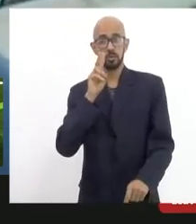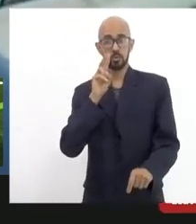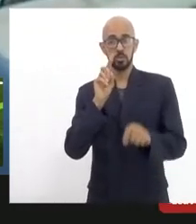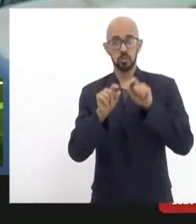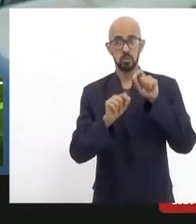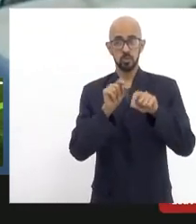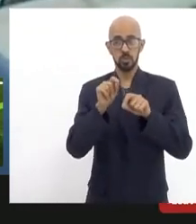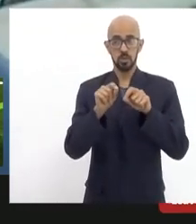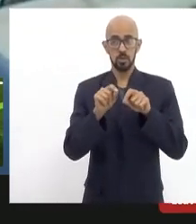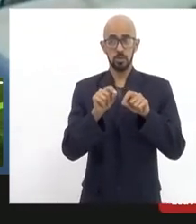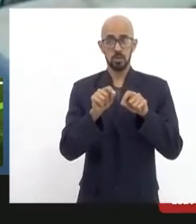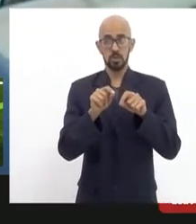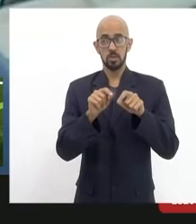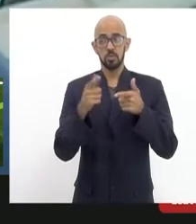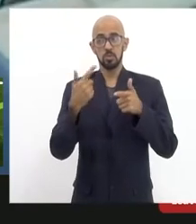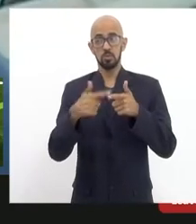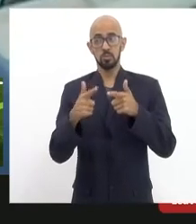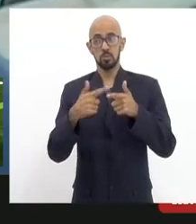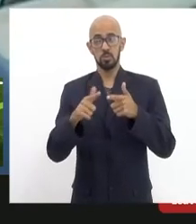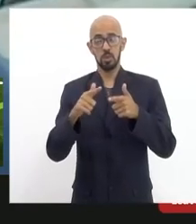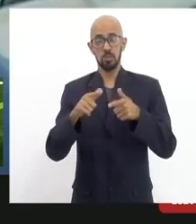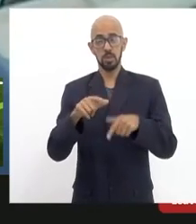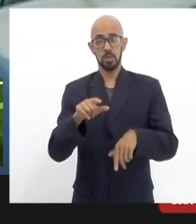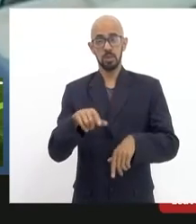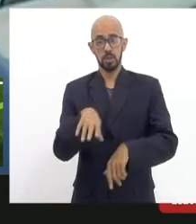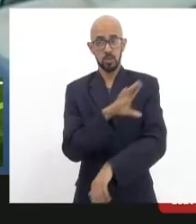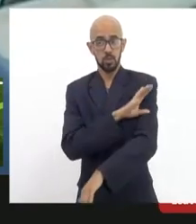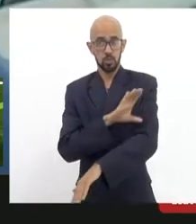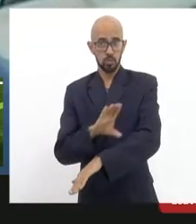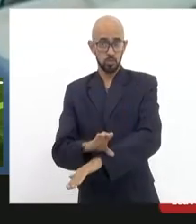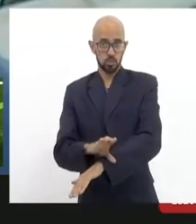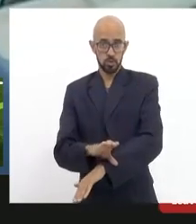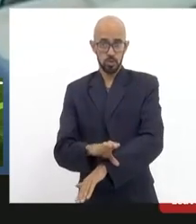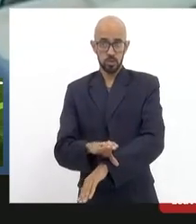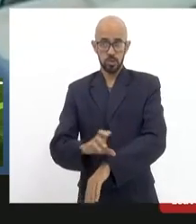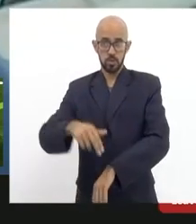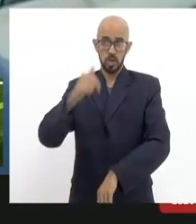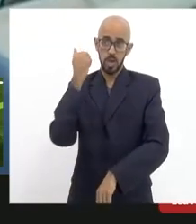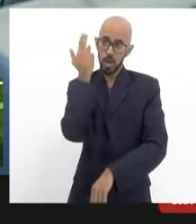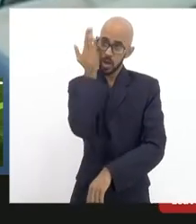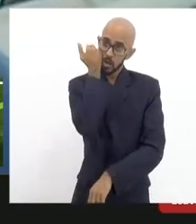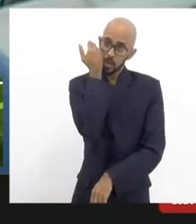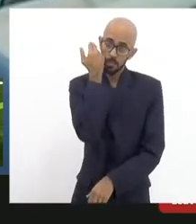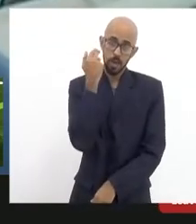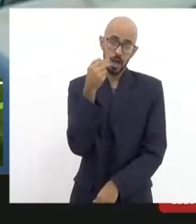da questão da cultura já que o deputado Eleomar está aqui